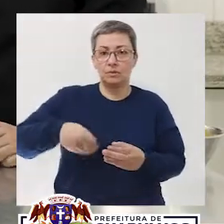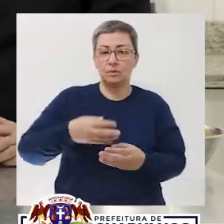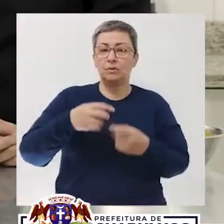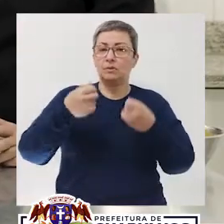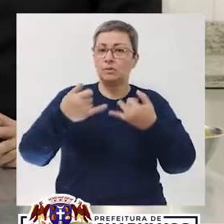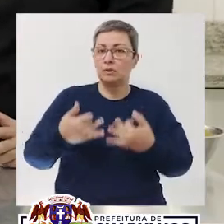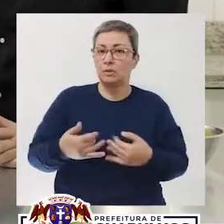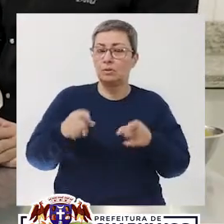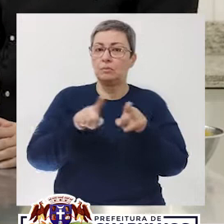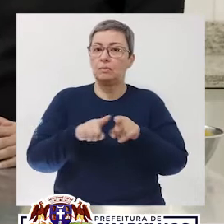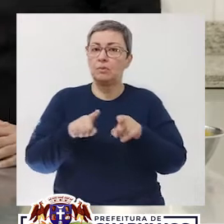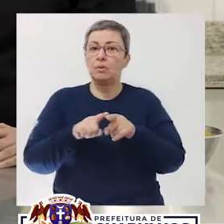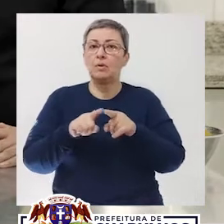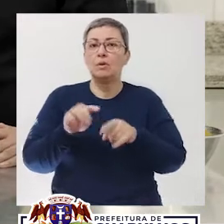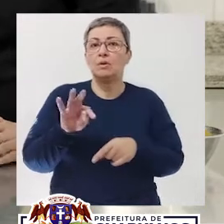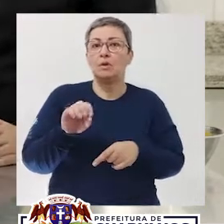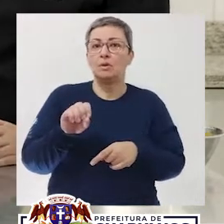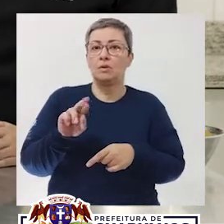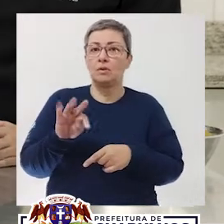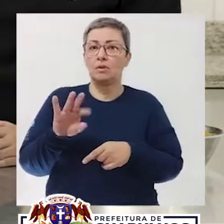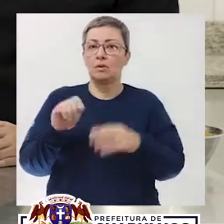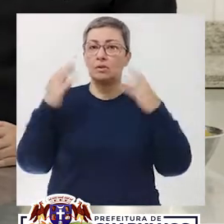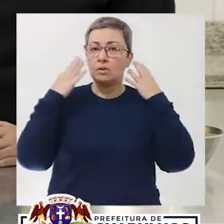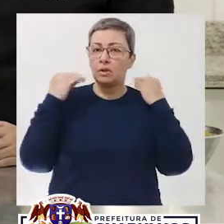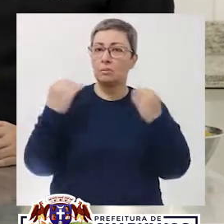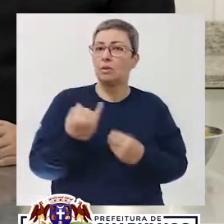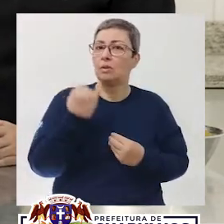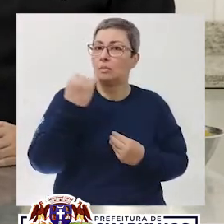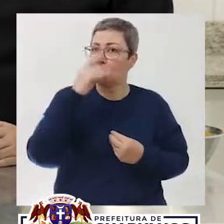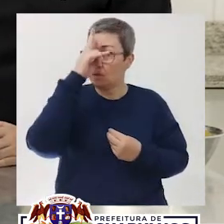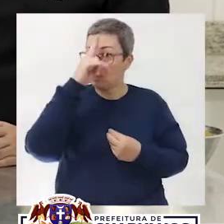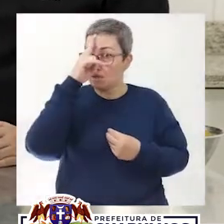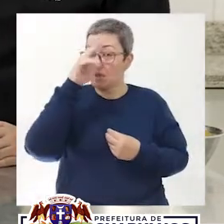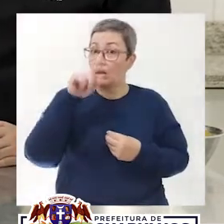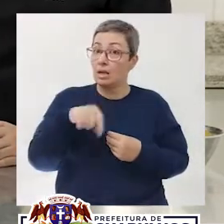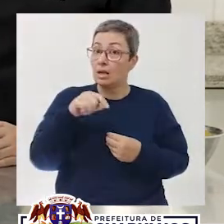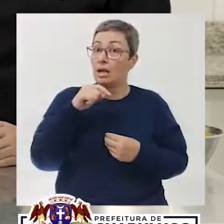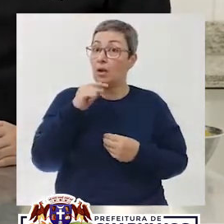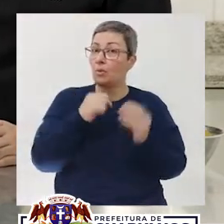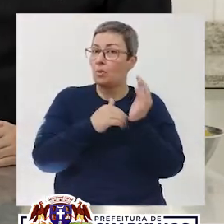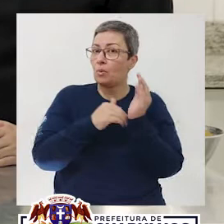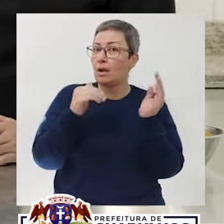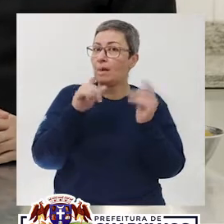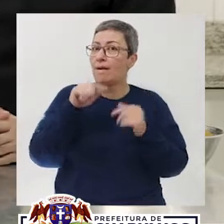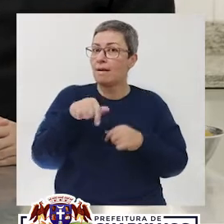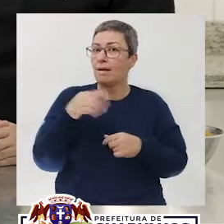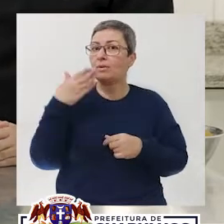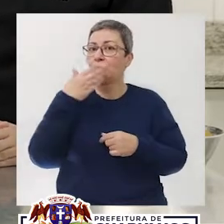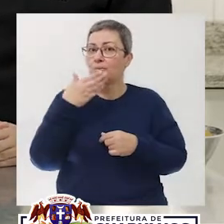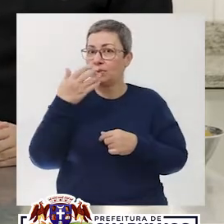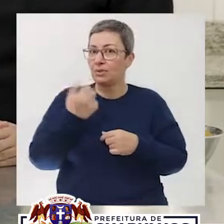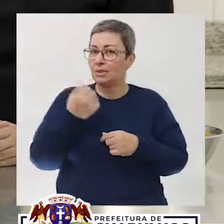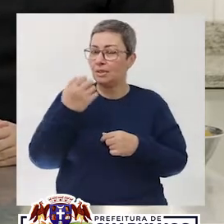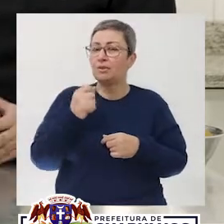A gente está falando bastante aqui, Maru, da torta holandesa. E é importante frisar que essa torta holandesa, o segredo dela vai ser o doce